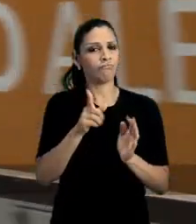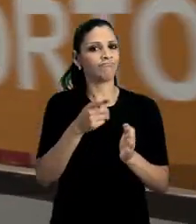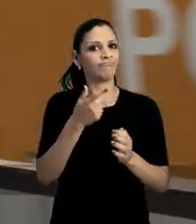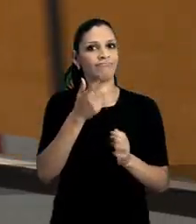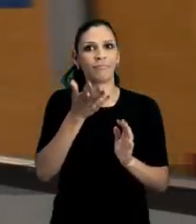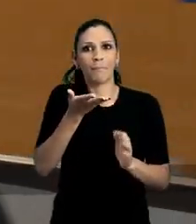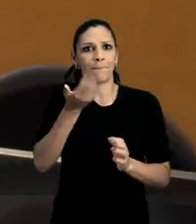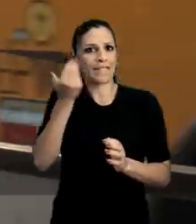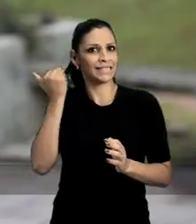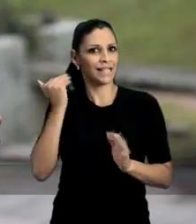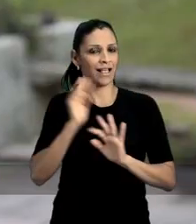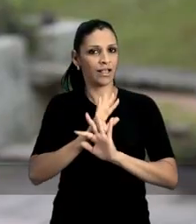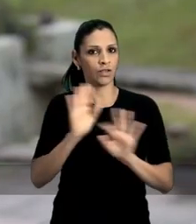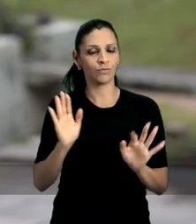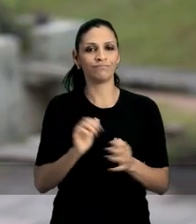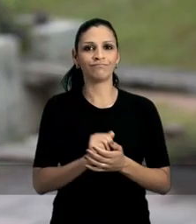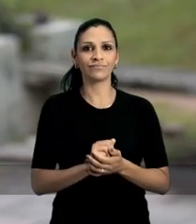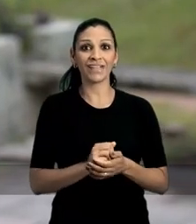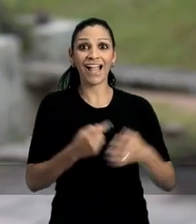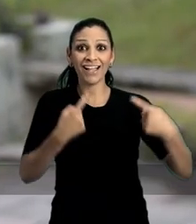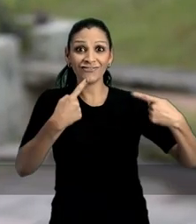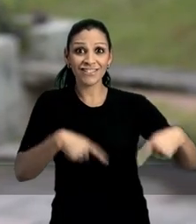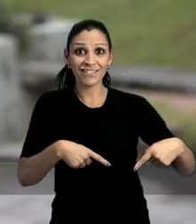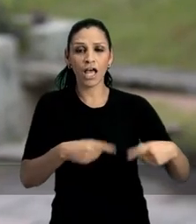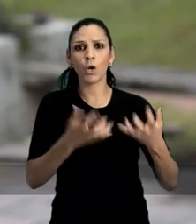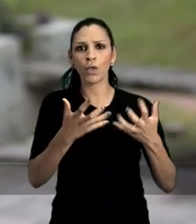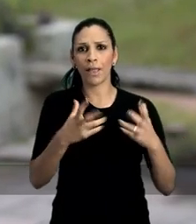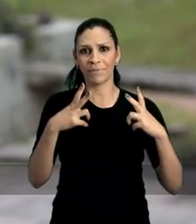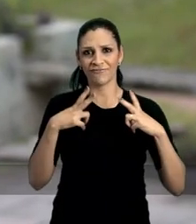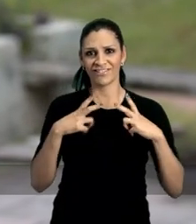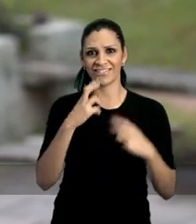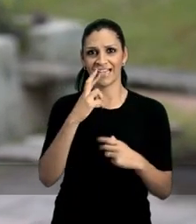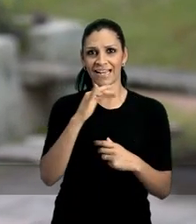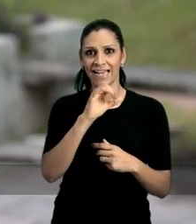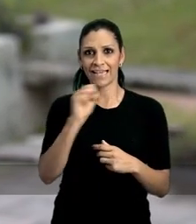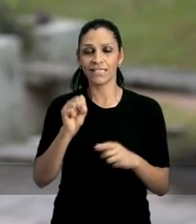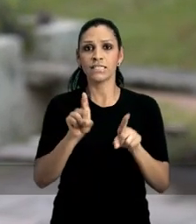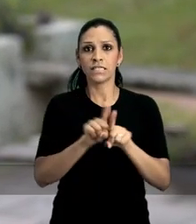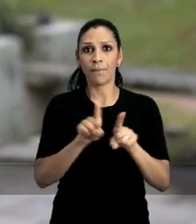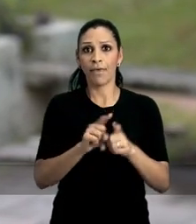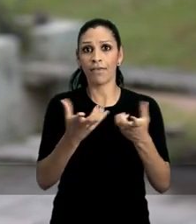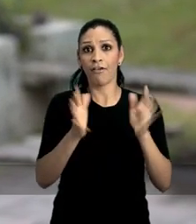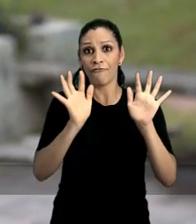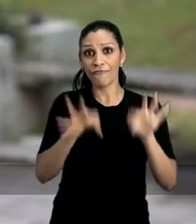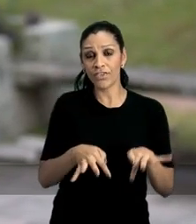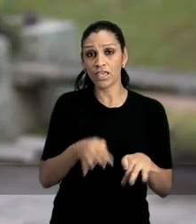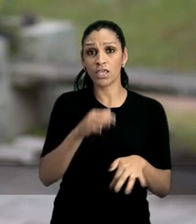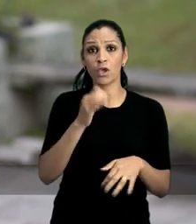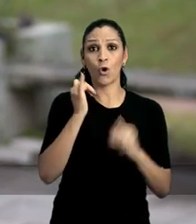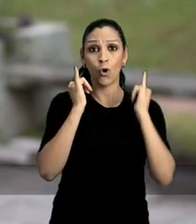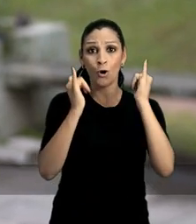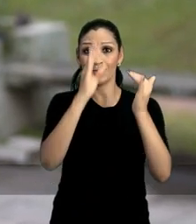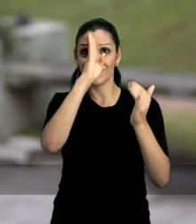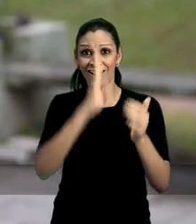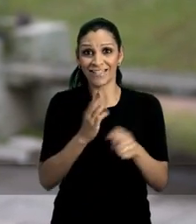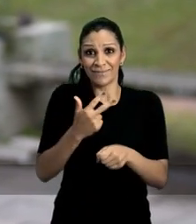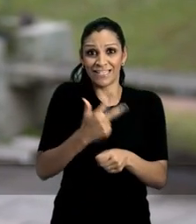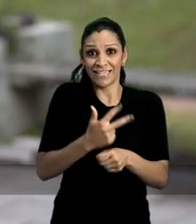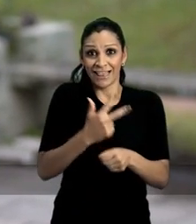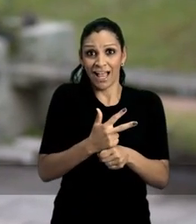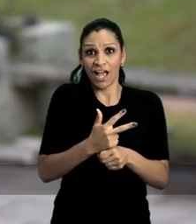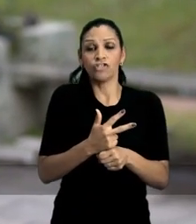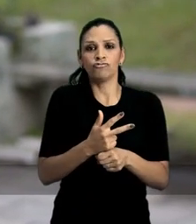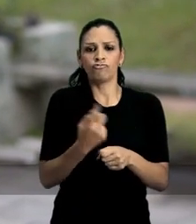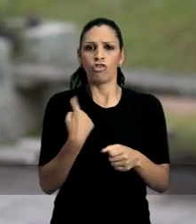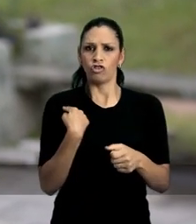ficar no passado. Ao contrário do nosso adversário que quer privatizar a Carris e defendeu o fim da passagem gratuita para os